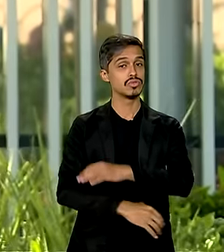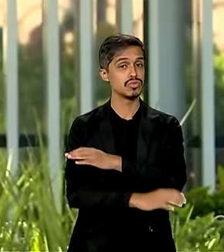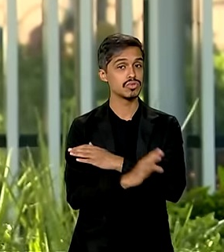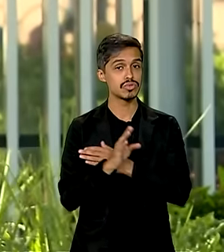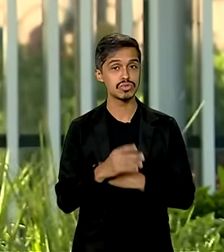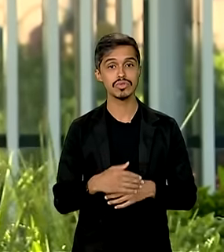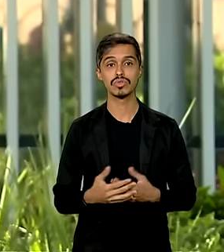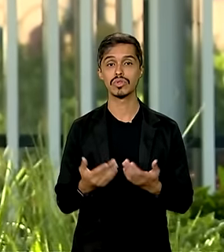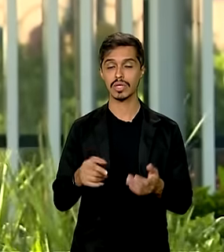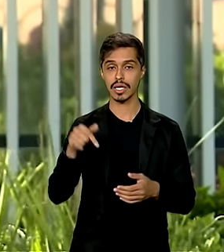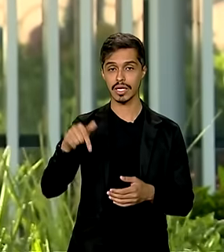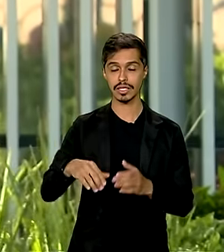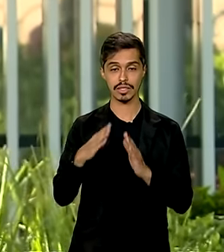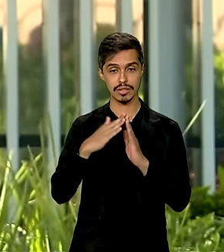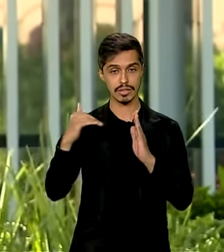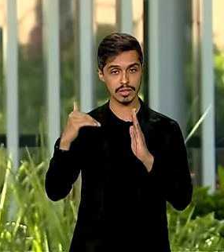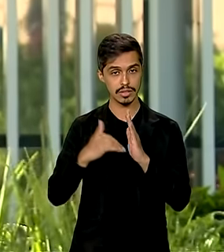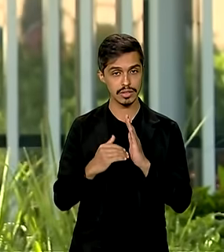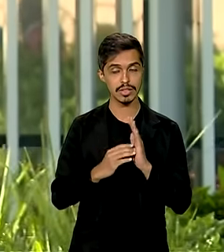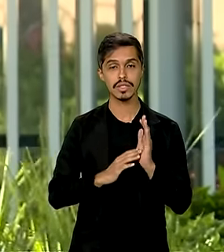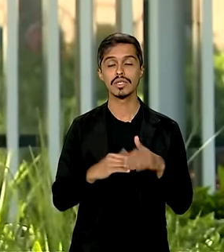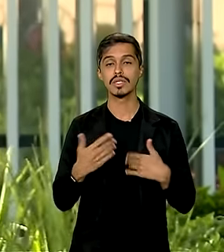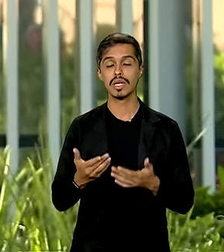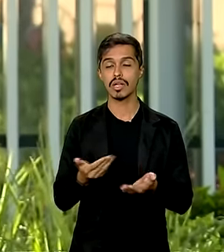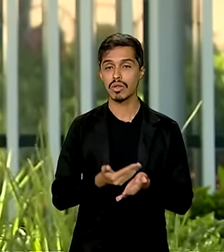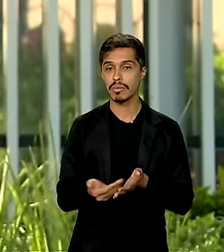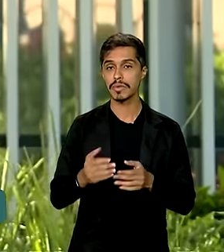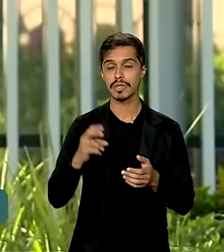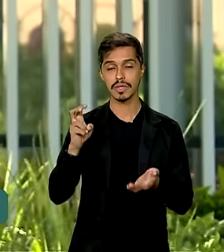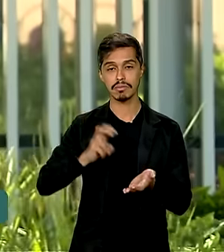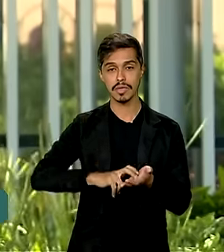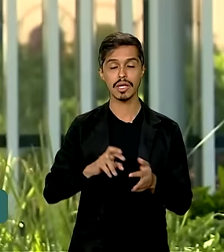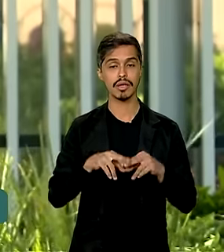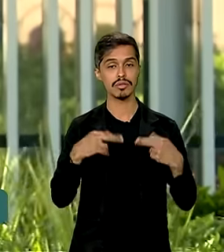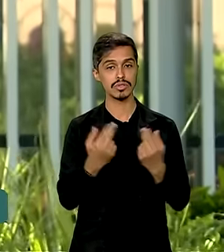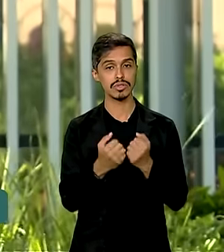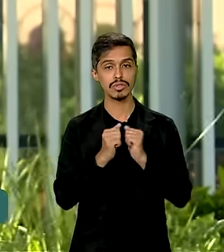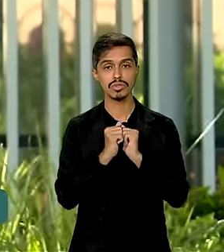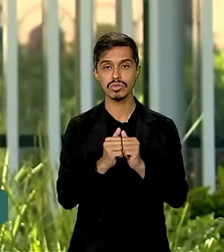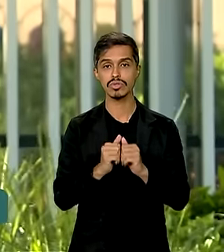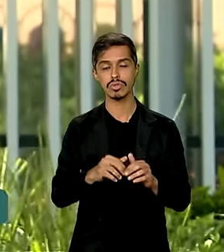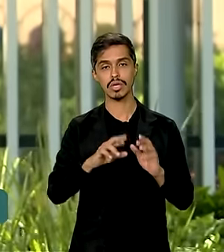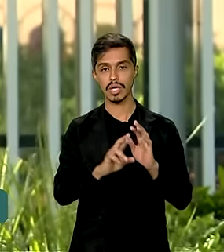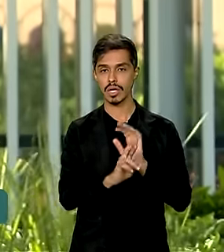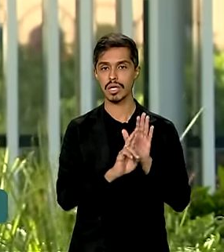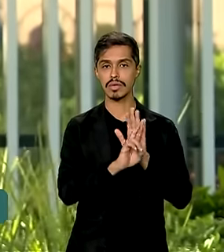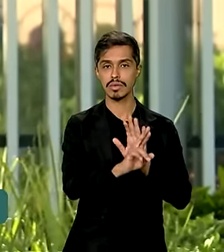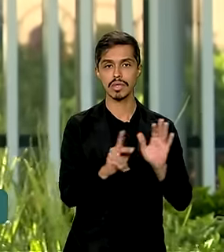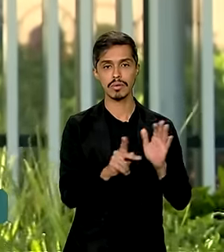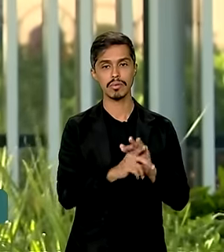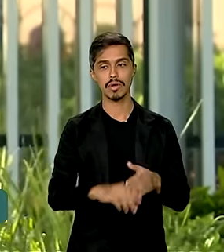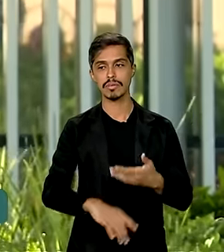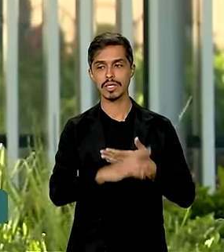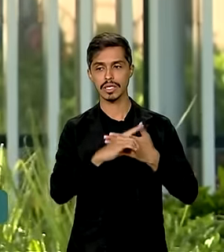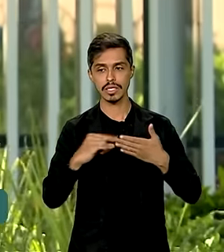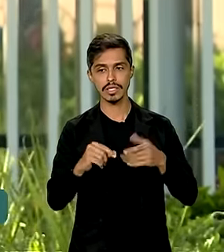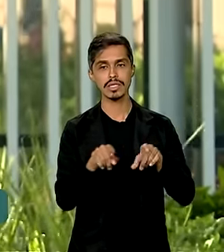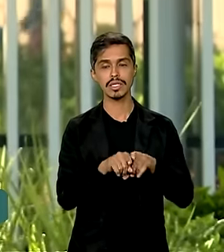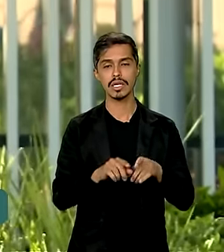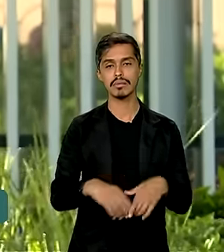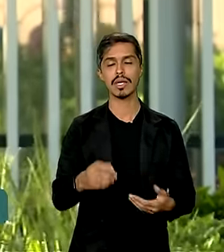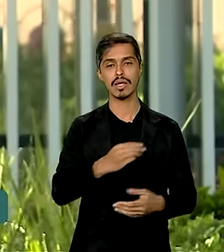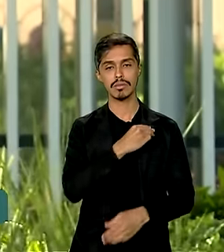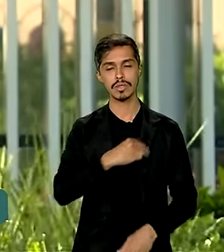aqui do Alvorada hoje. Agora, no início da manhã, ele se reúne com representantes da Casa Civil, incluindo a ministra